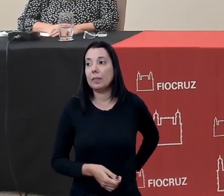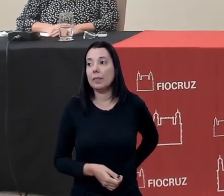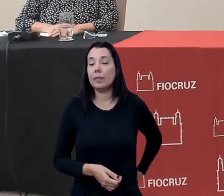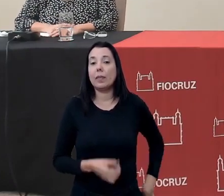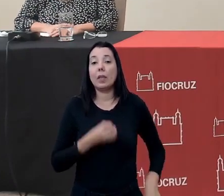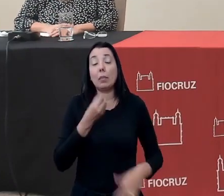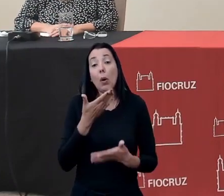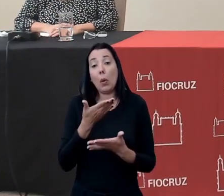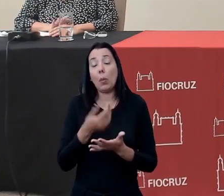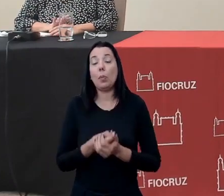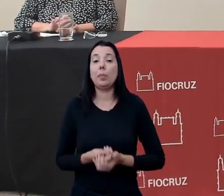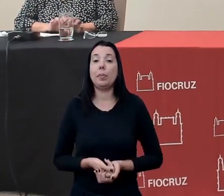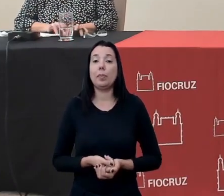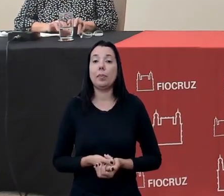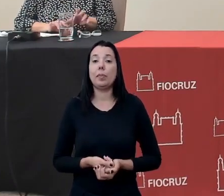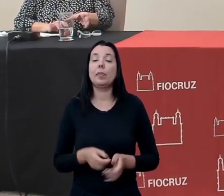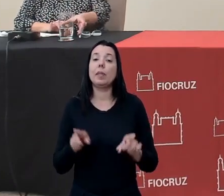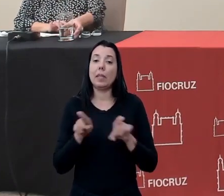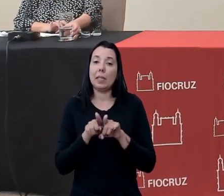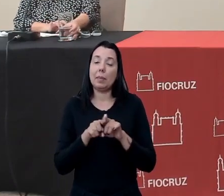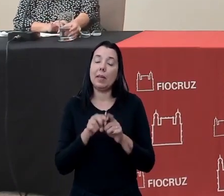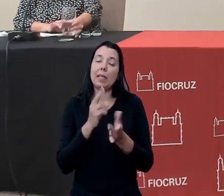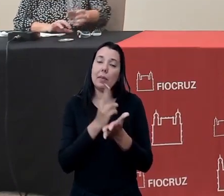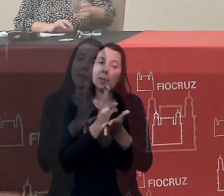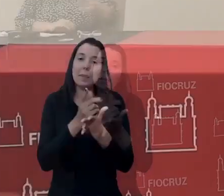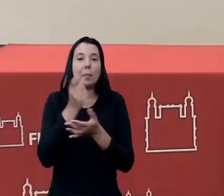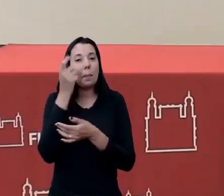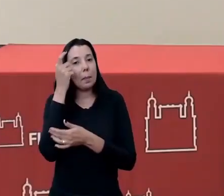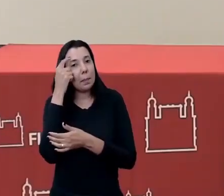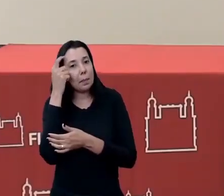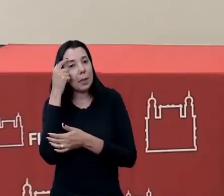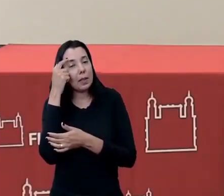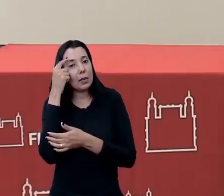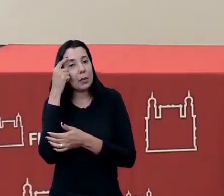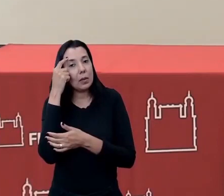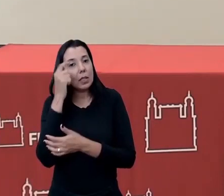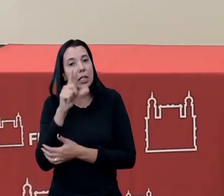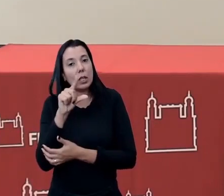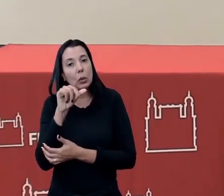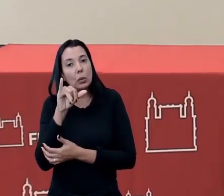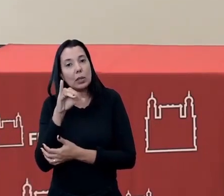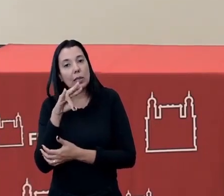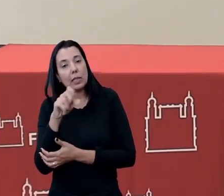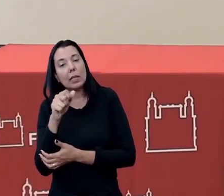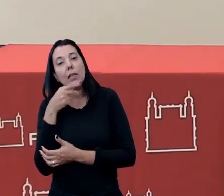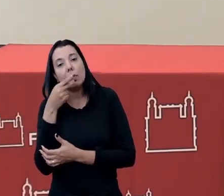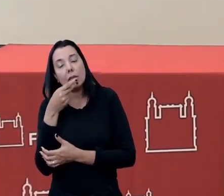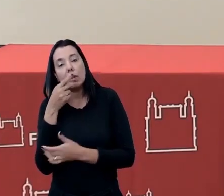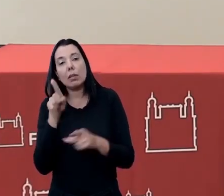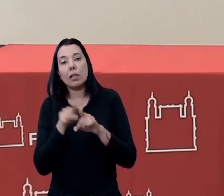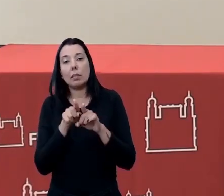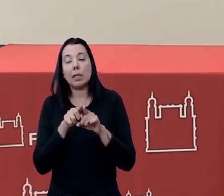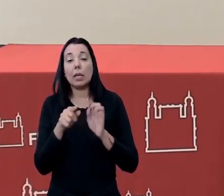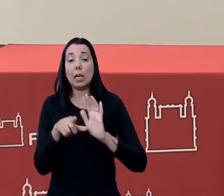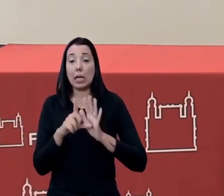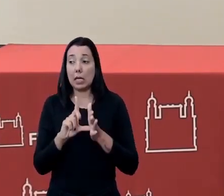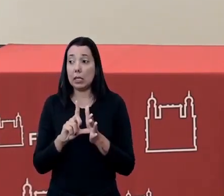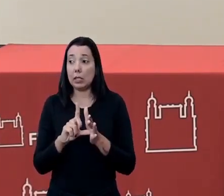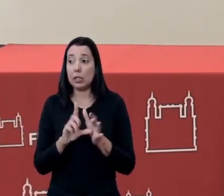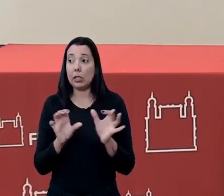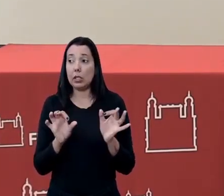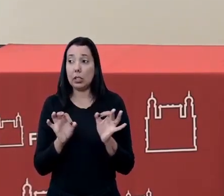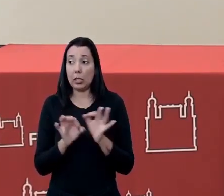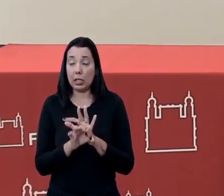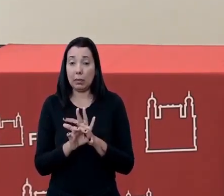bom gente também na mesma linha do que do que Luciana falou e aqui antes de antes de